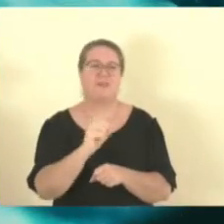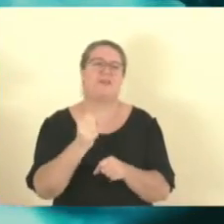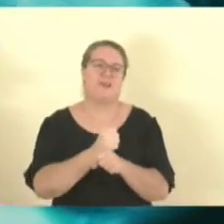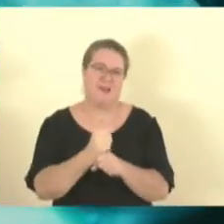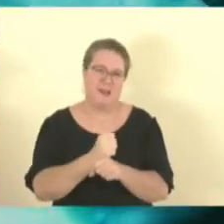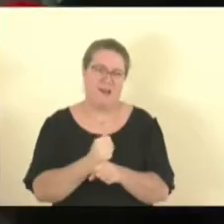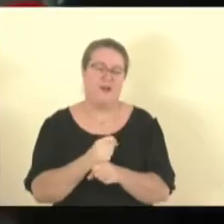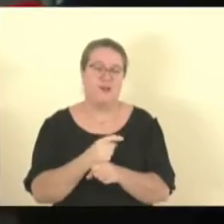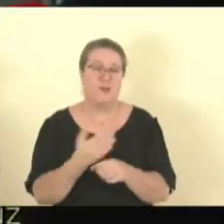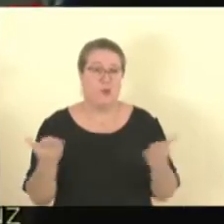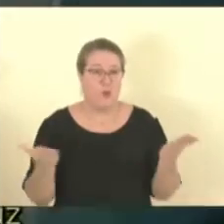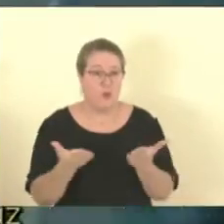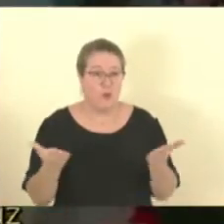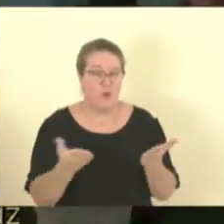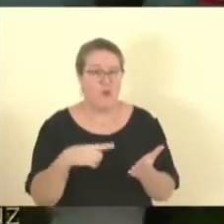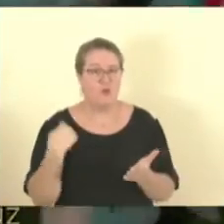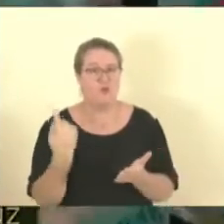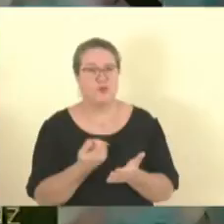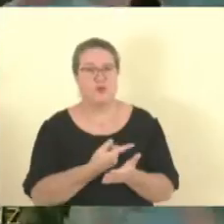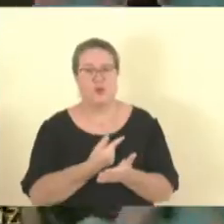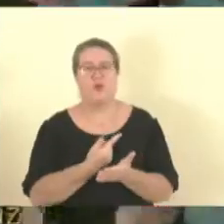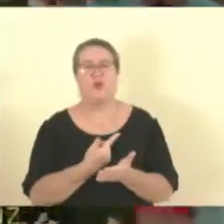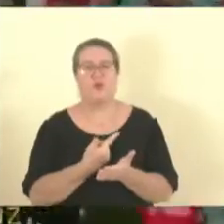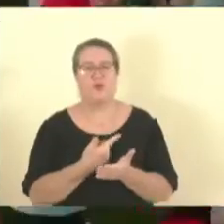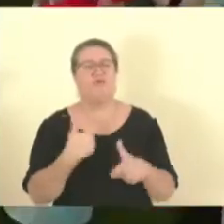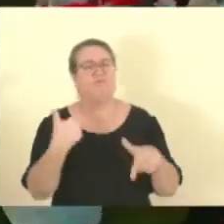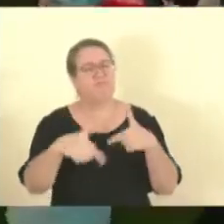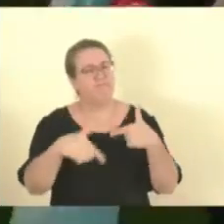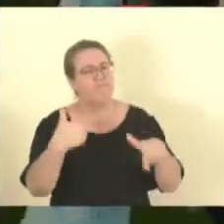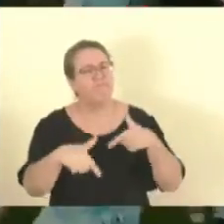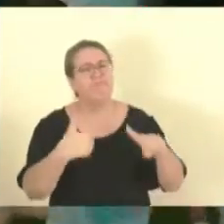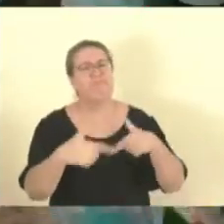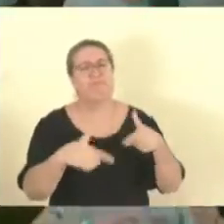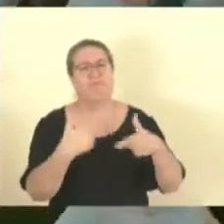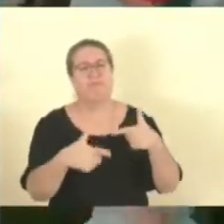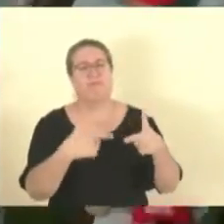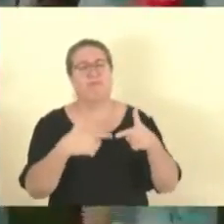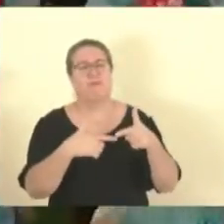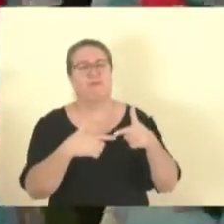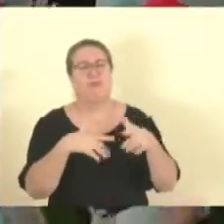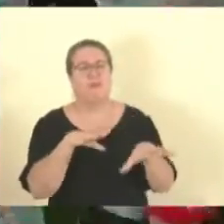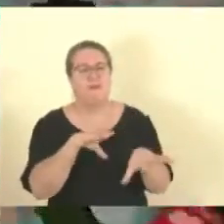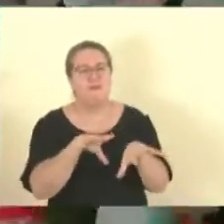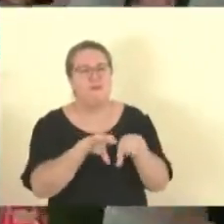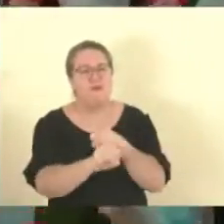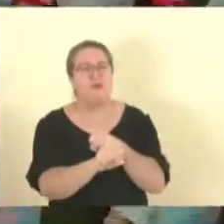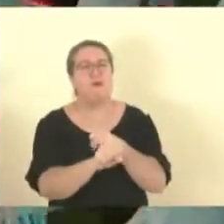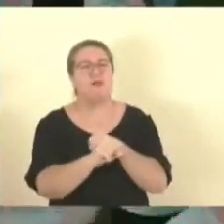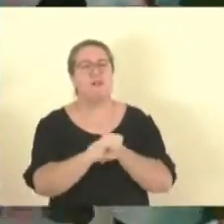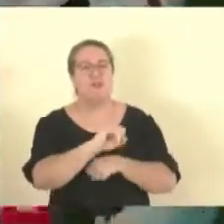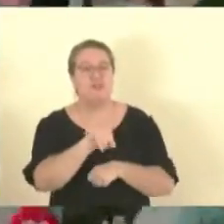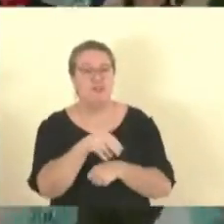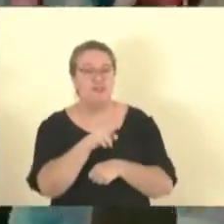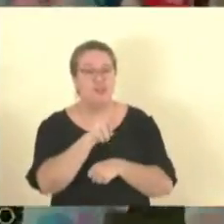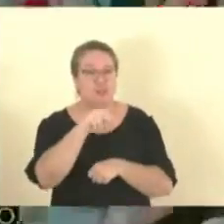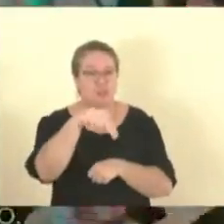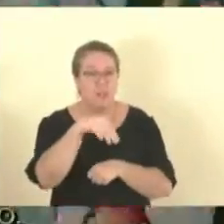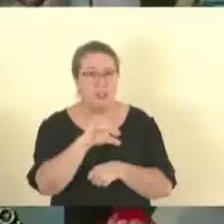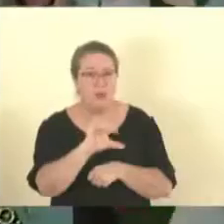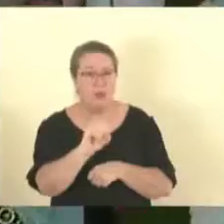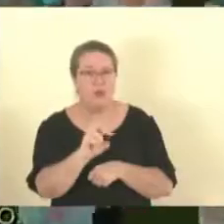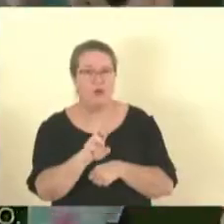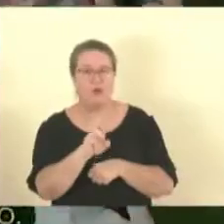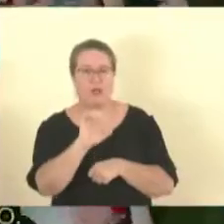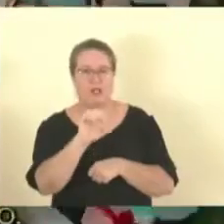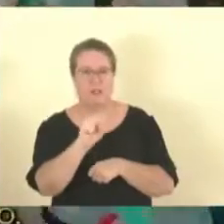nós estamos trabalhando mesmo para a formação de juniores e adolescentes.